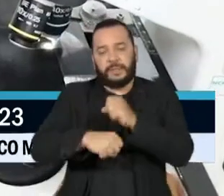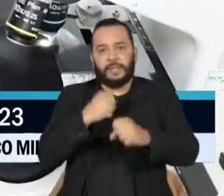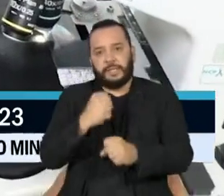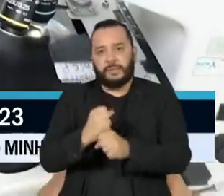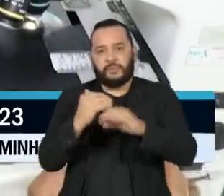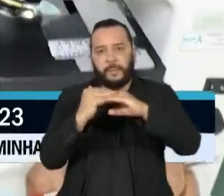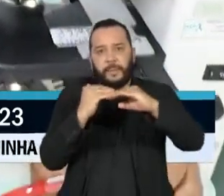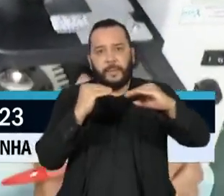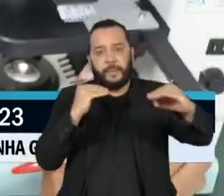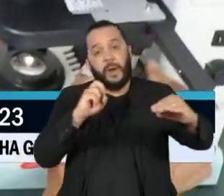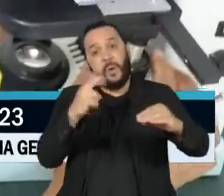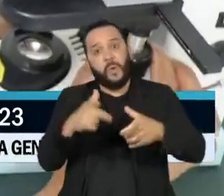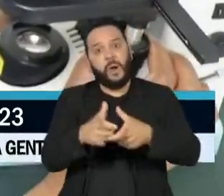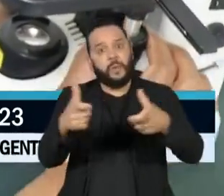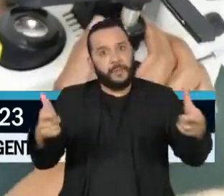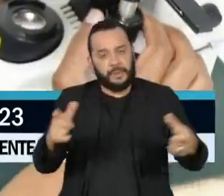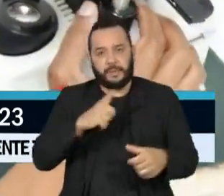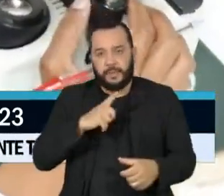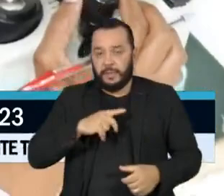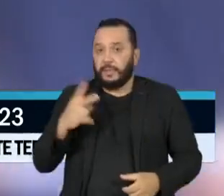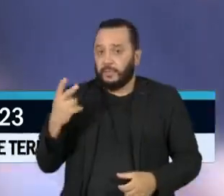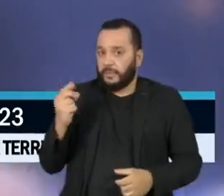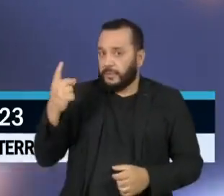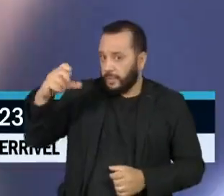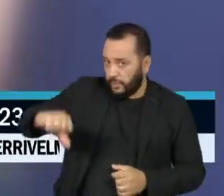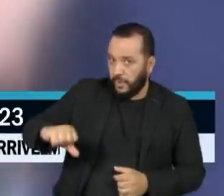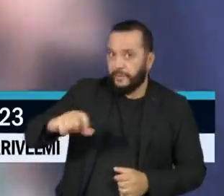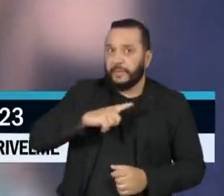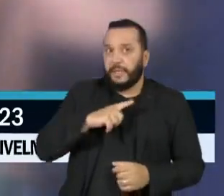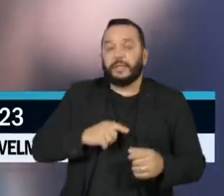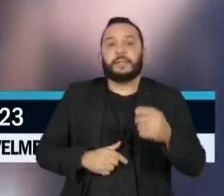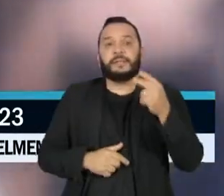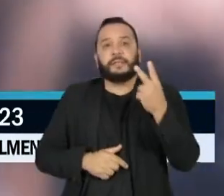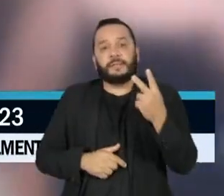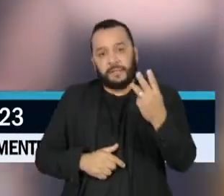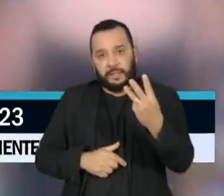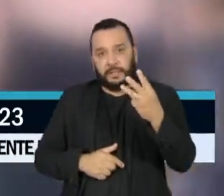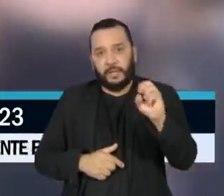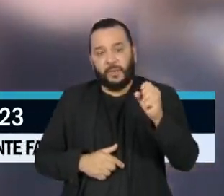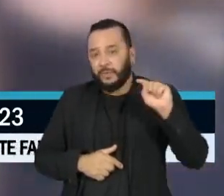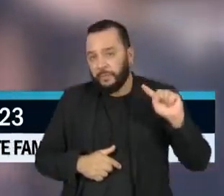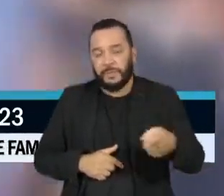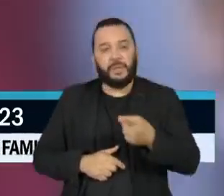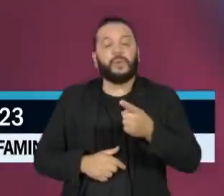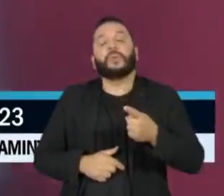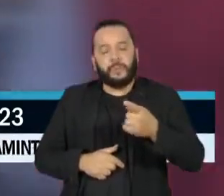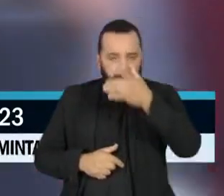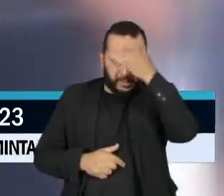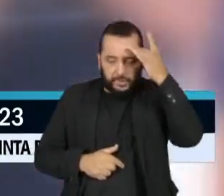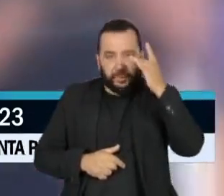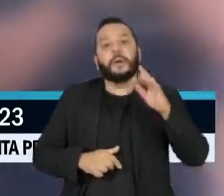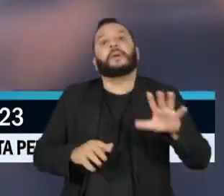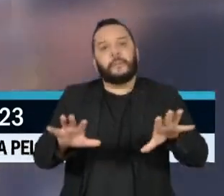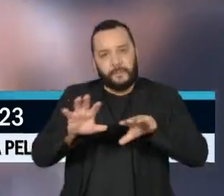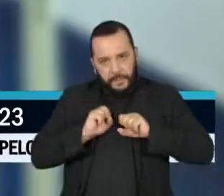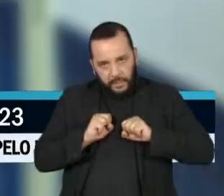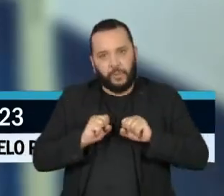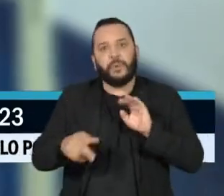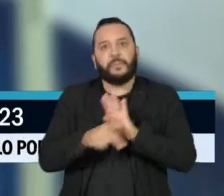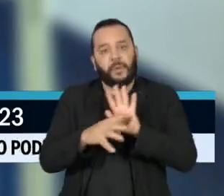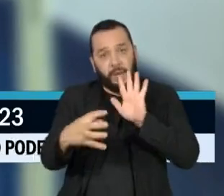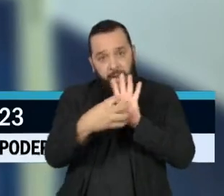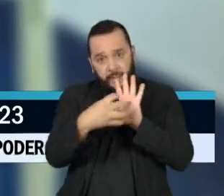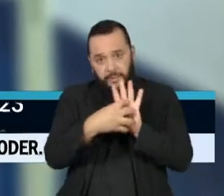Em 2019, último ano antes da pandemia, foram quase 38 mil novas infecções, segundo o Ministério da Saúde.